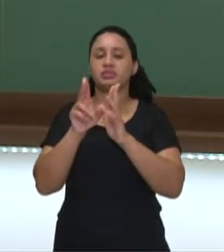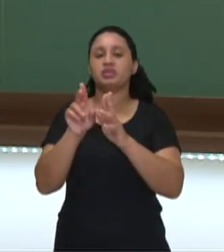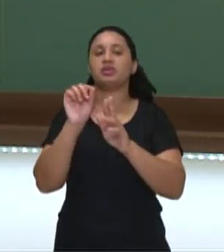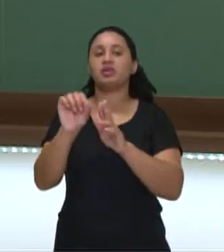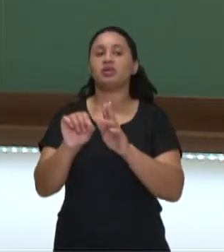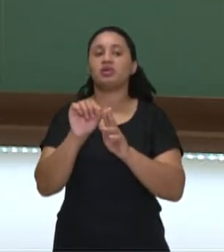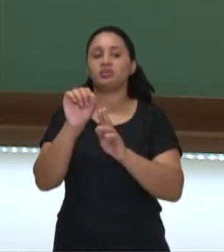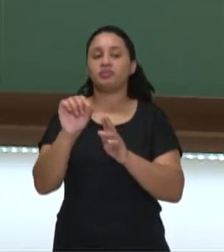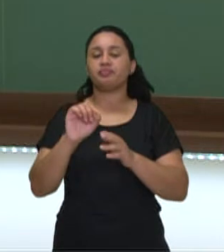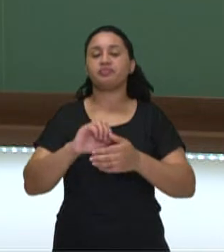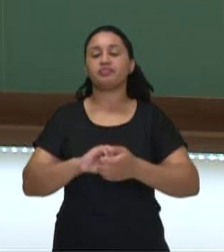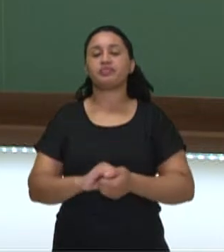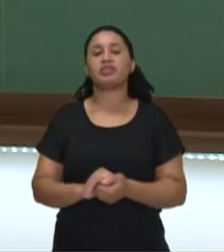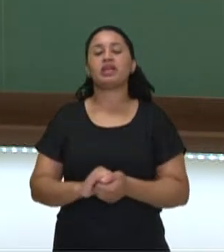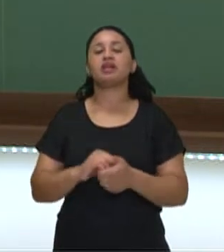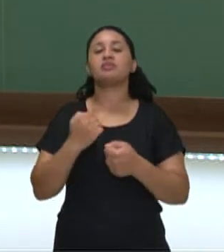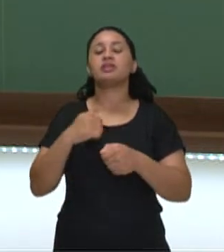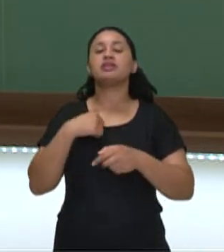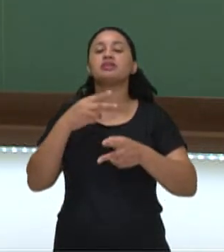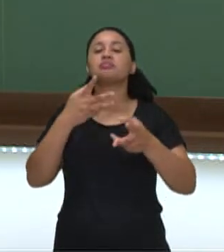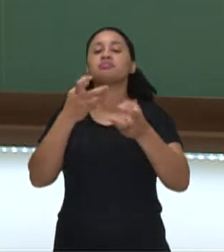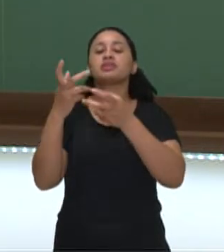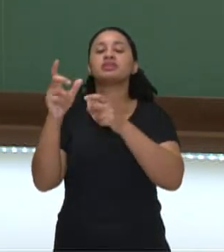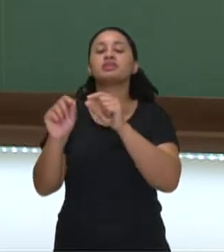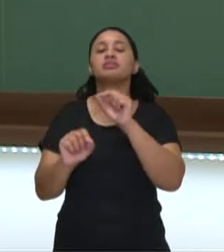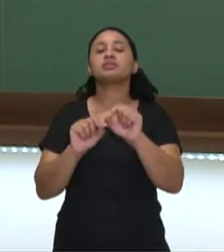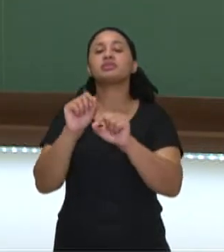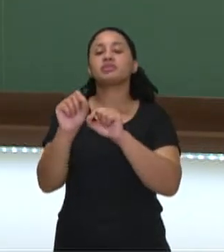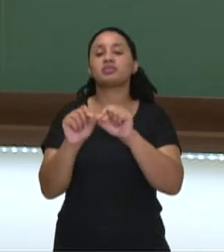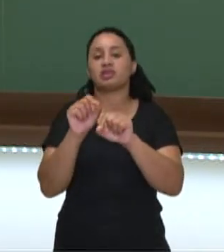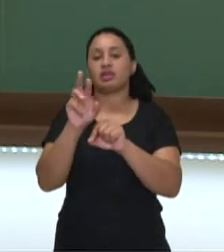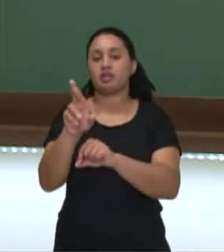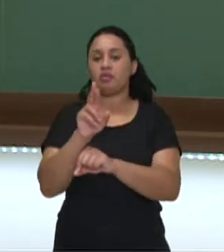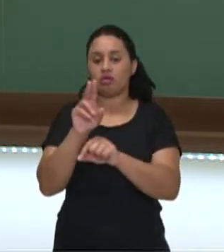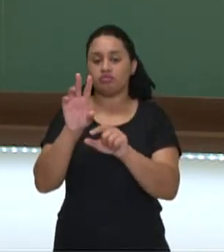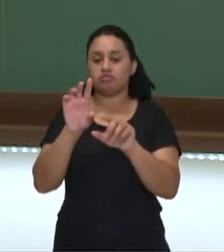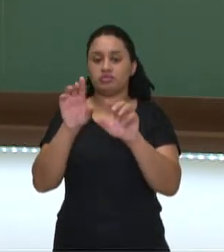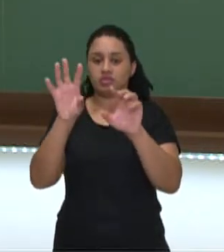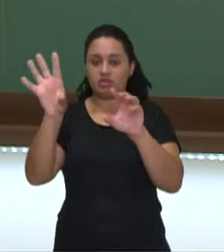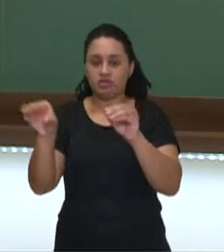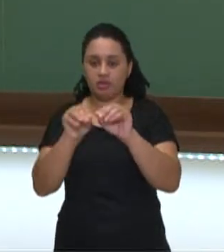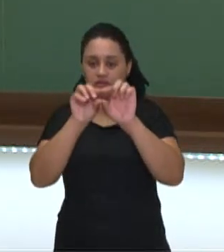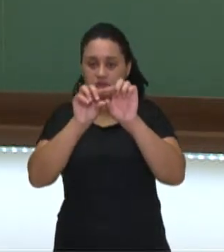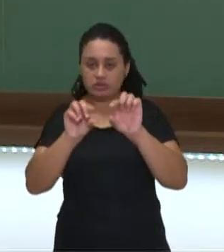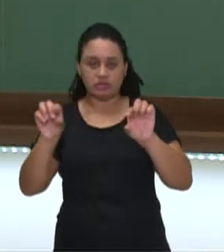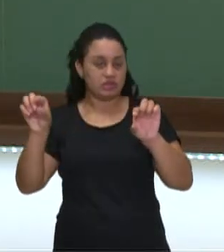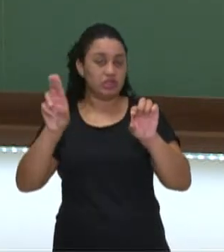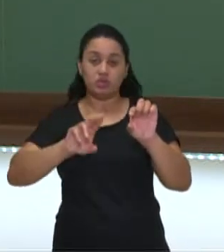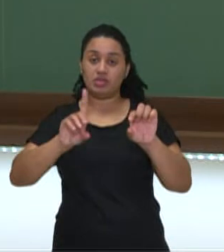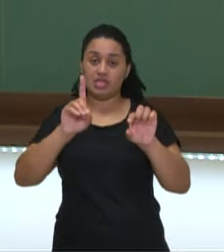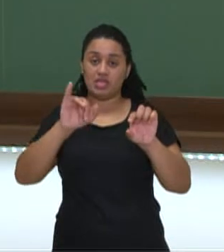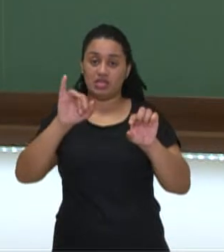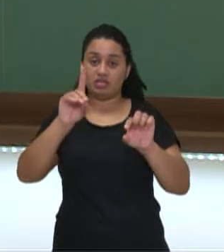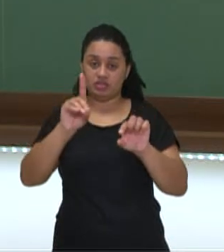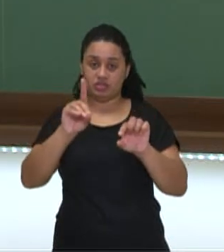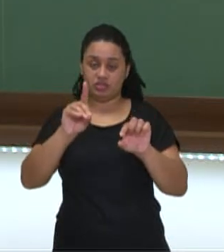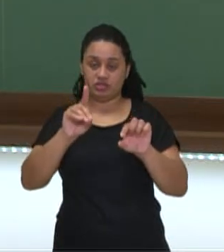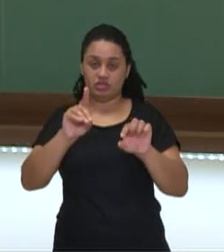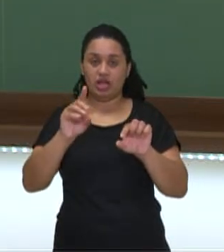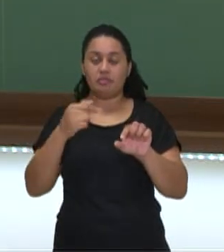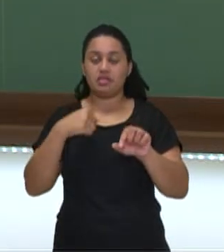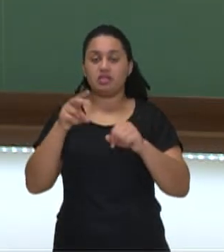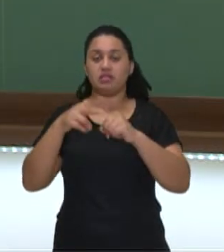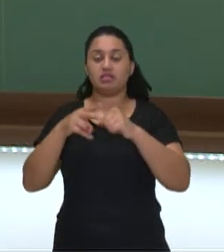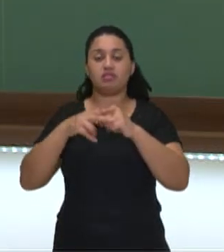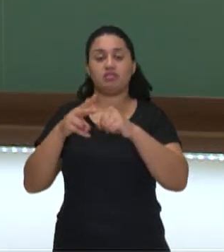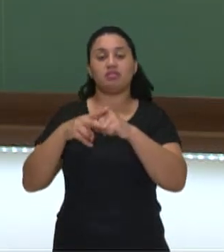você precisa observar o seguinte. Na resposta completa afirmativa, você não usa o did. Você joga o verbo direto para